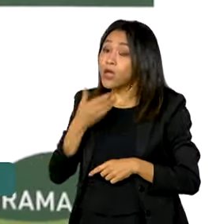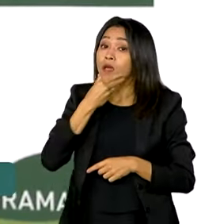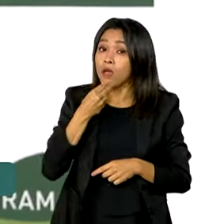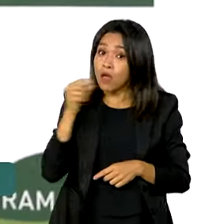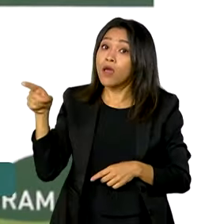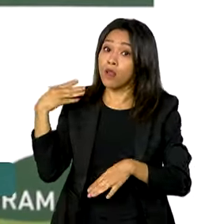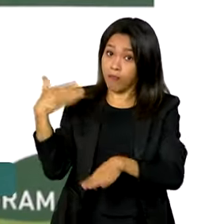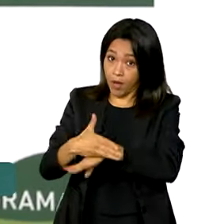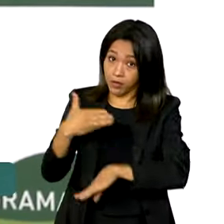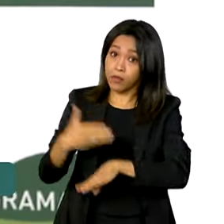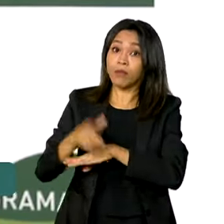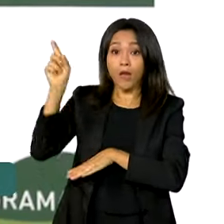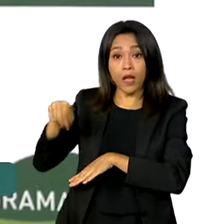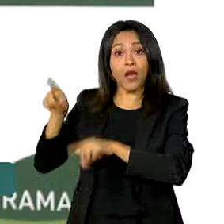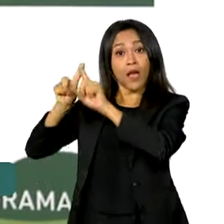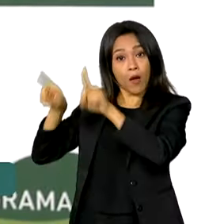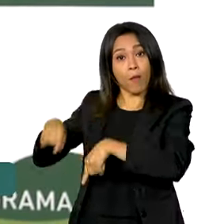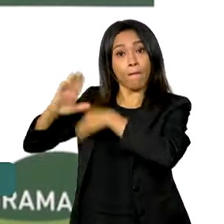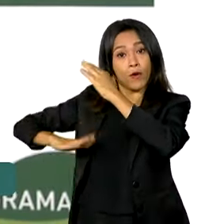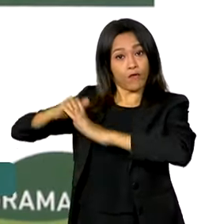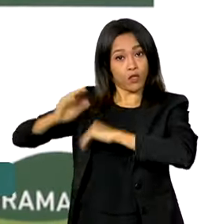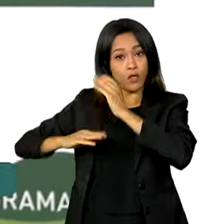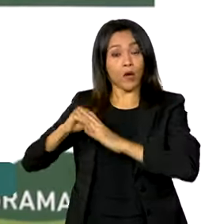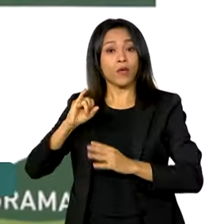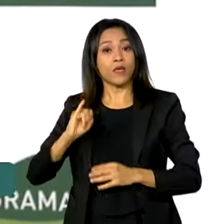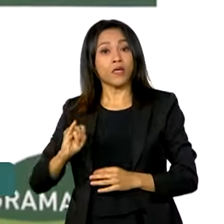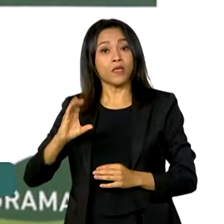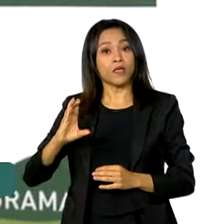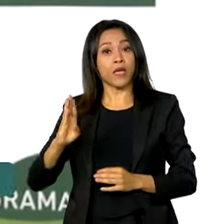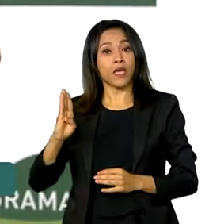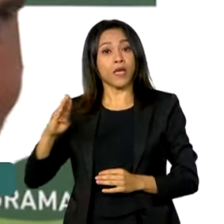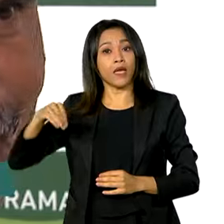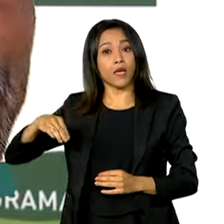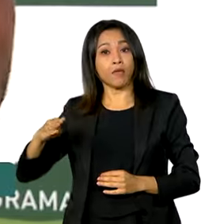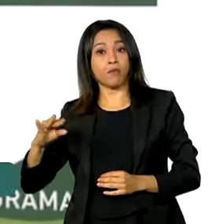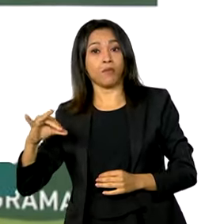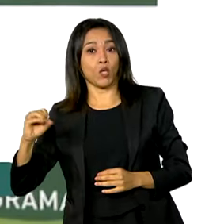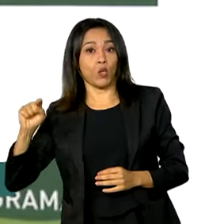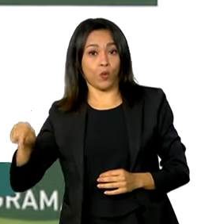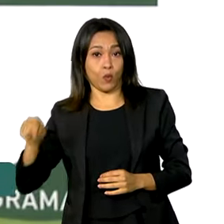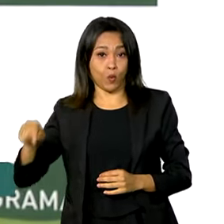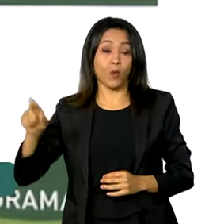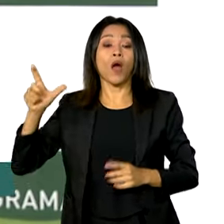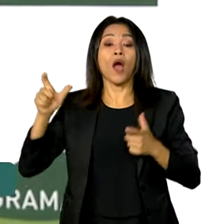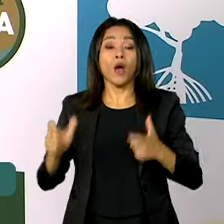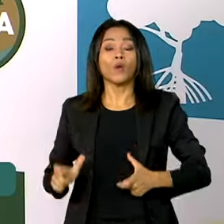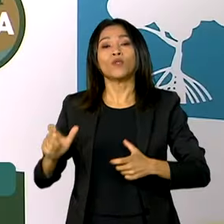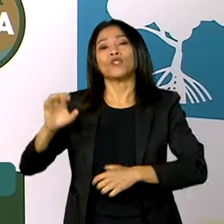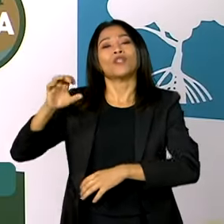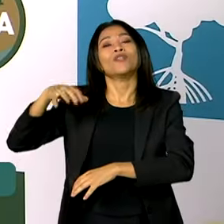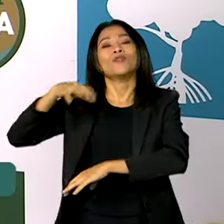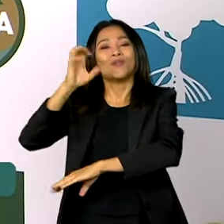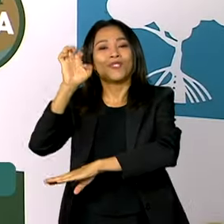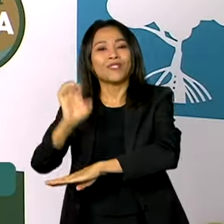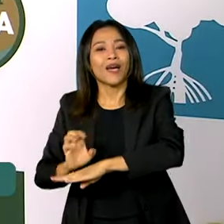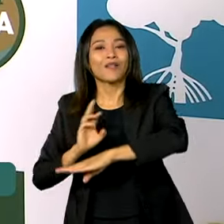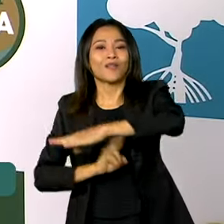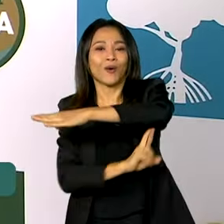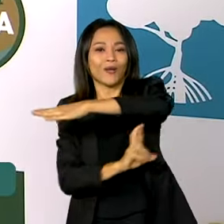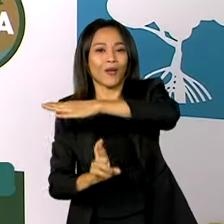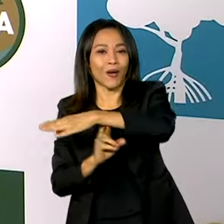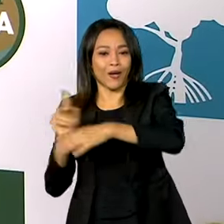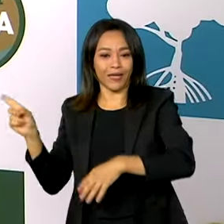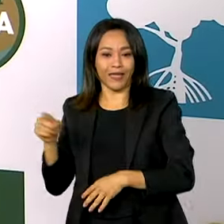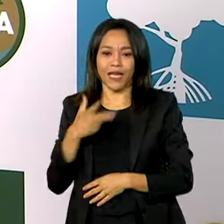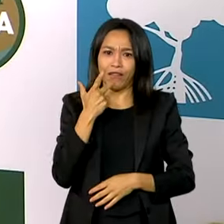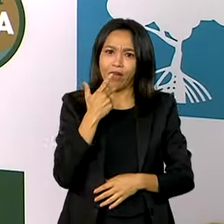agente ambiental do ICMBio na Floresta Nacional do Jamari, em Rondônia. Hoje em dia o povo fala, nossa, o